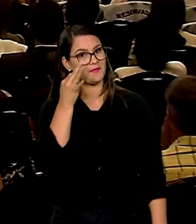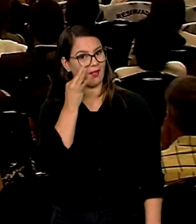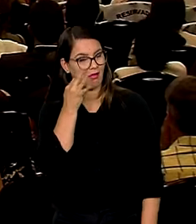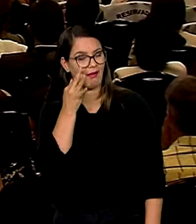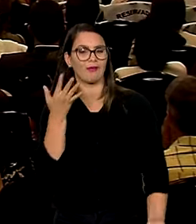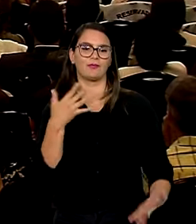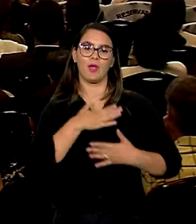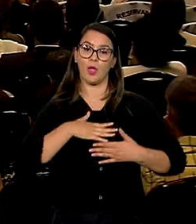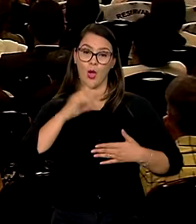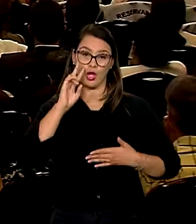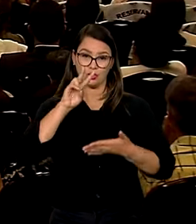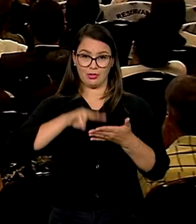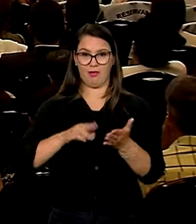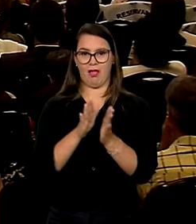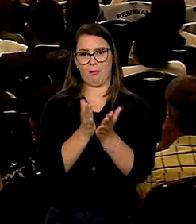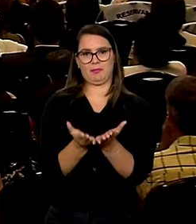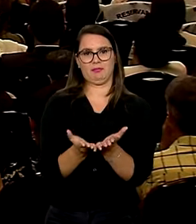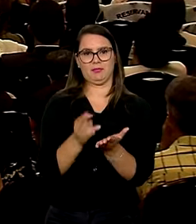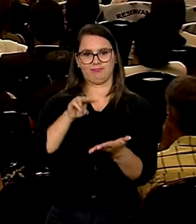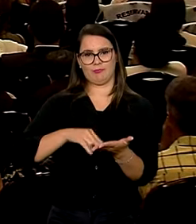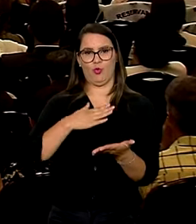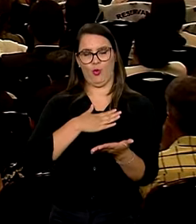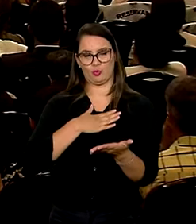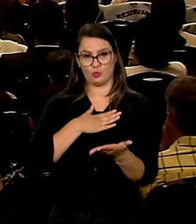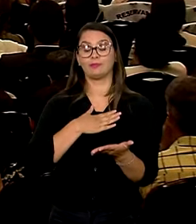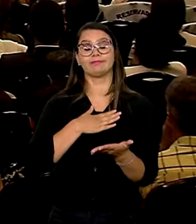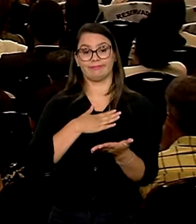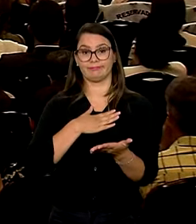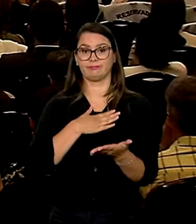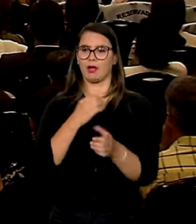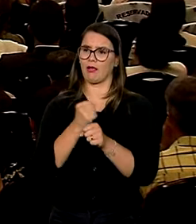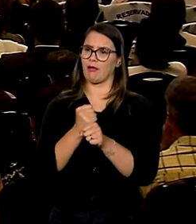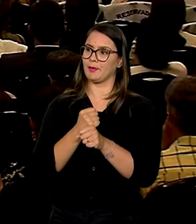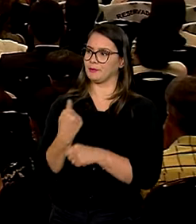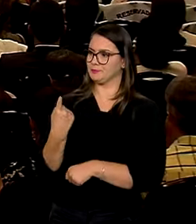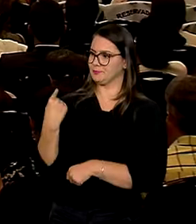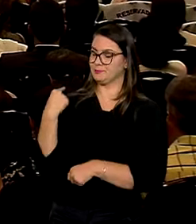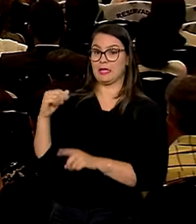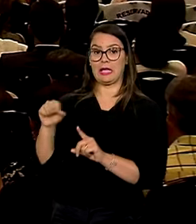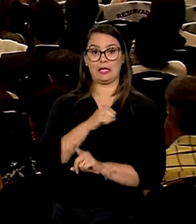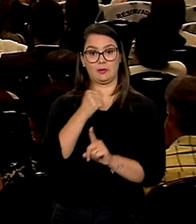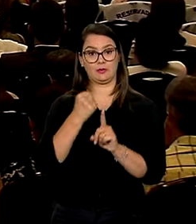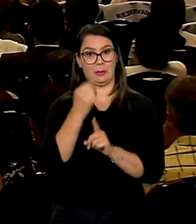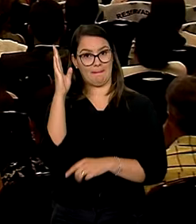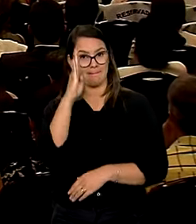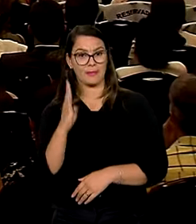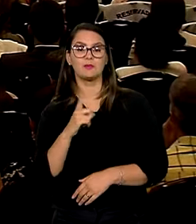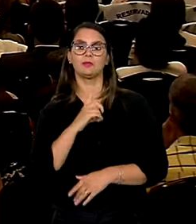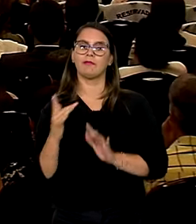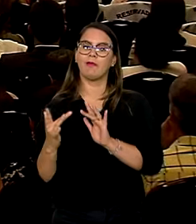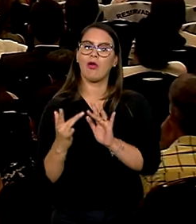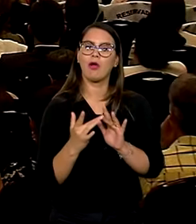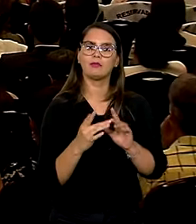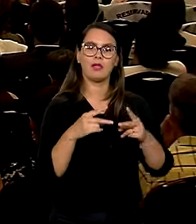gosto muito de ler a Bíblia. E, nos últimos anos, a sociedade brasileira teve contato com